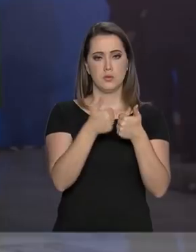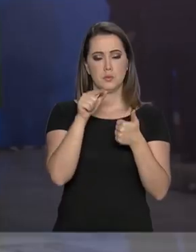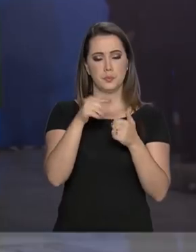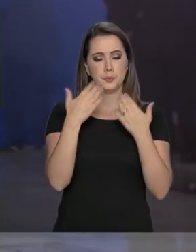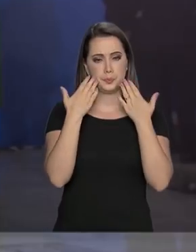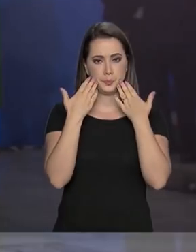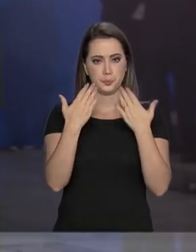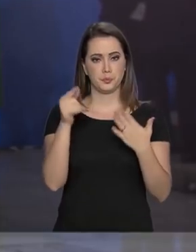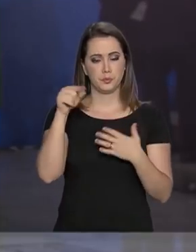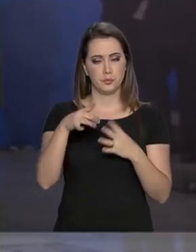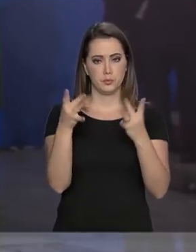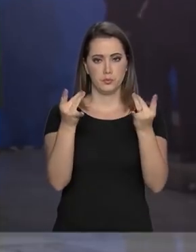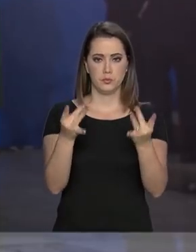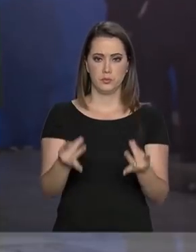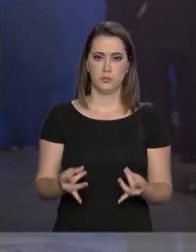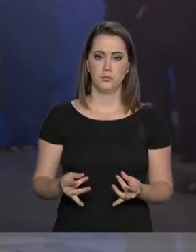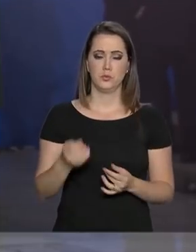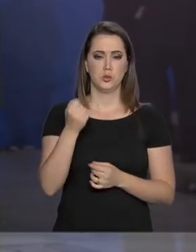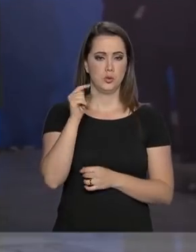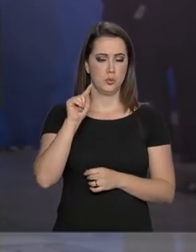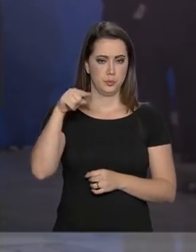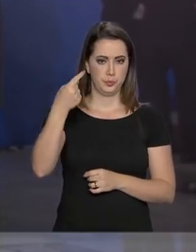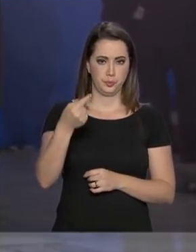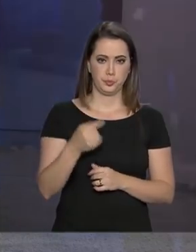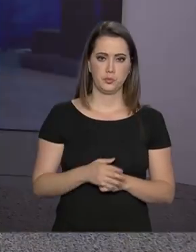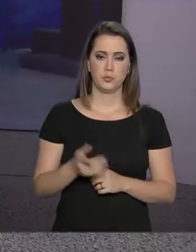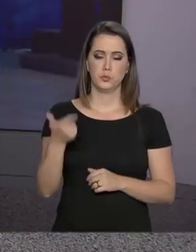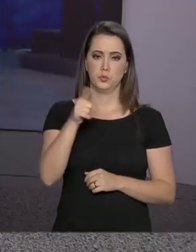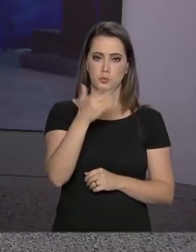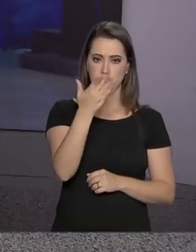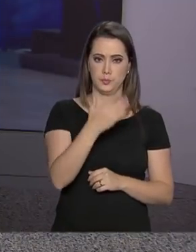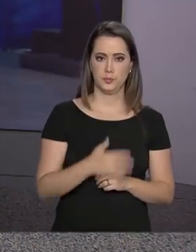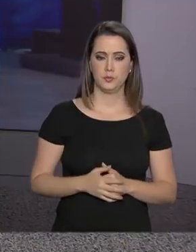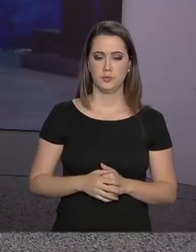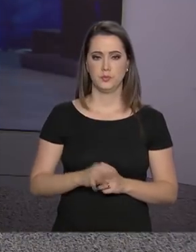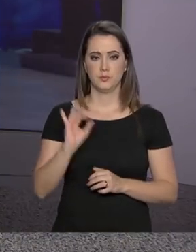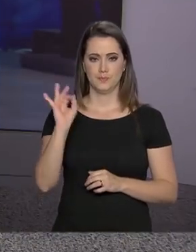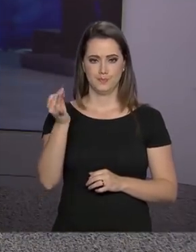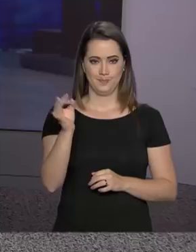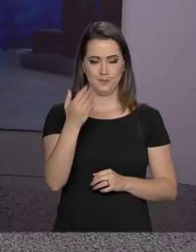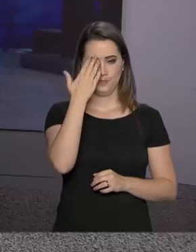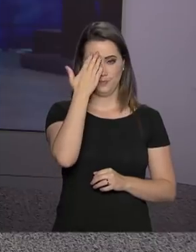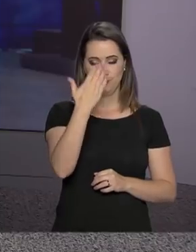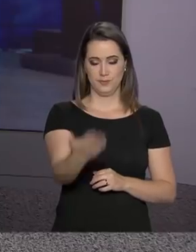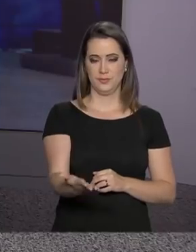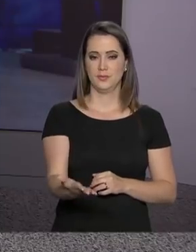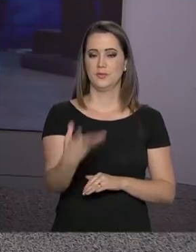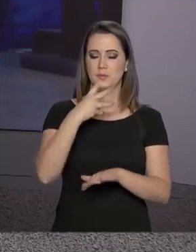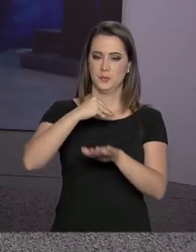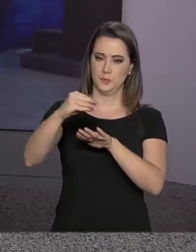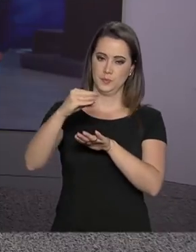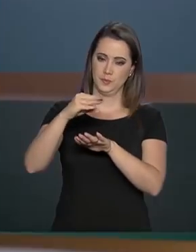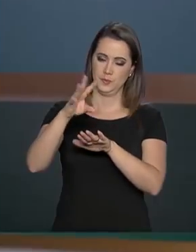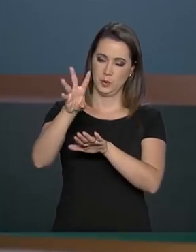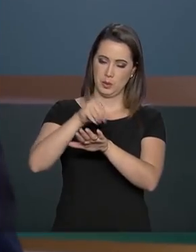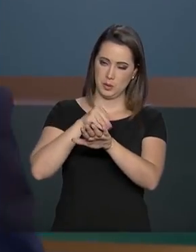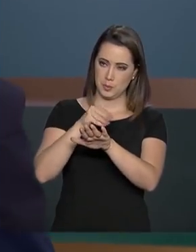nossa programação esses detalhes daqui a pouquinho, mais tarde. Roberto, volto com você. Está ótimo, Dani. Obrigado aí pelas suas informações.